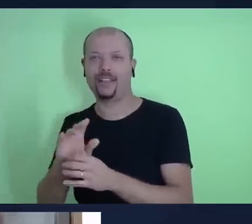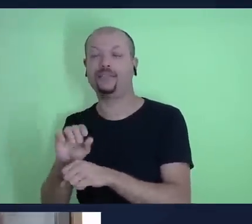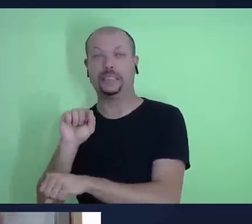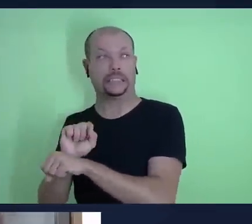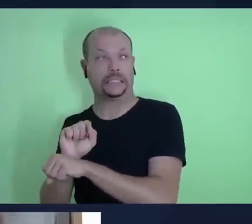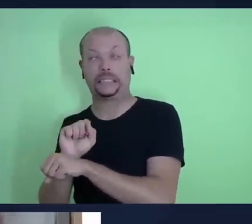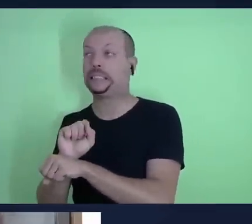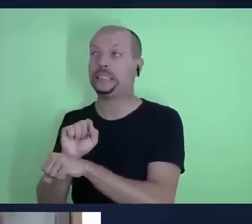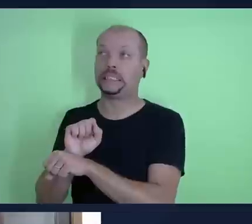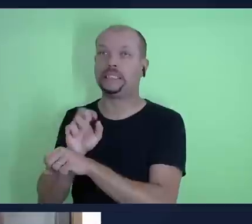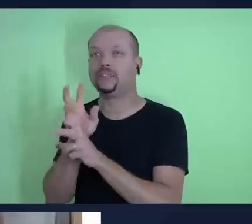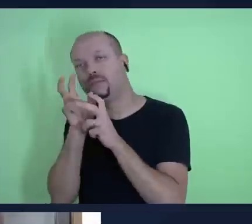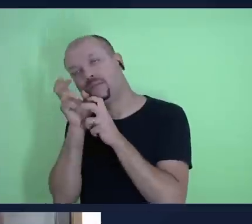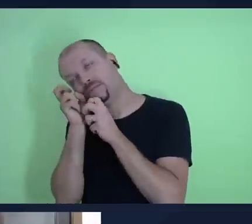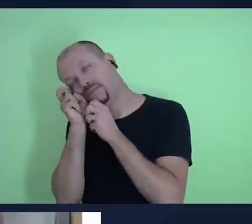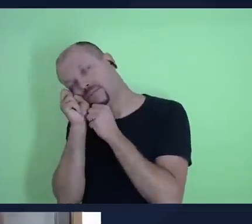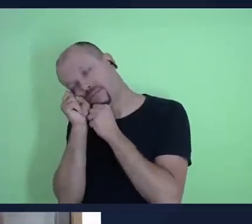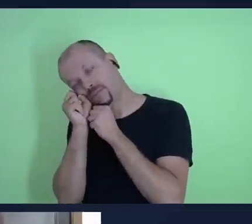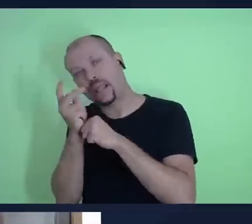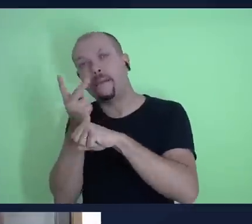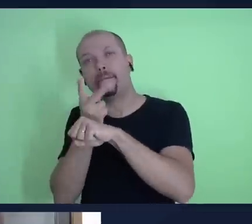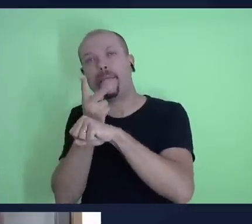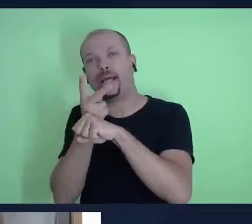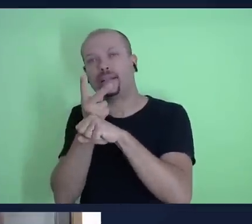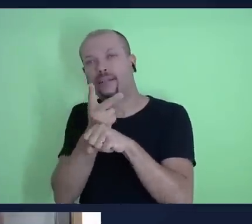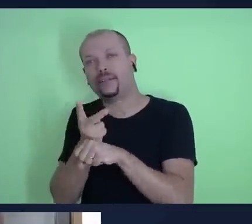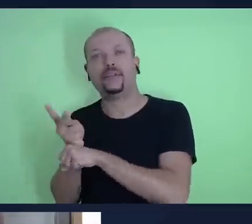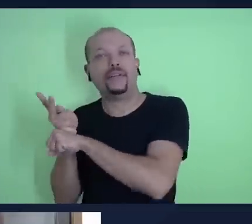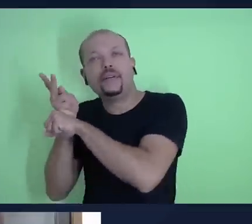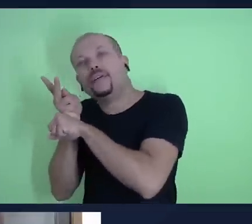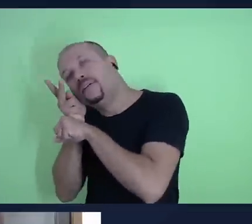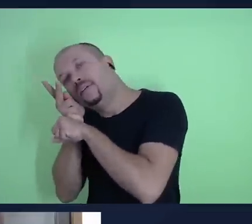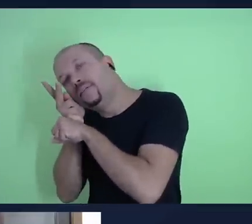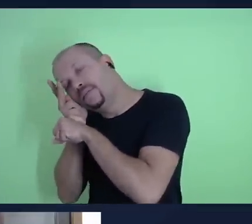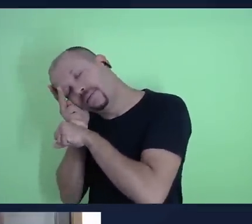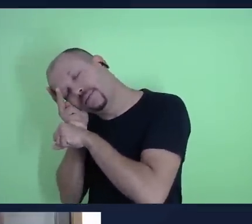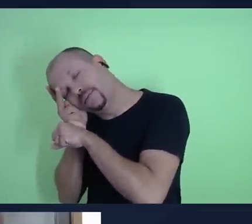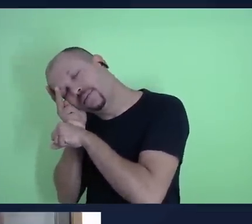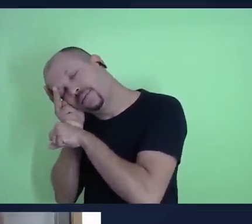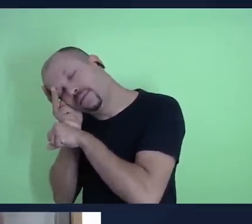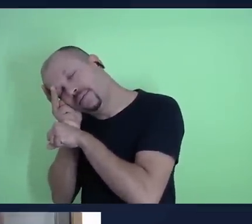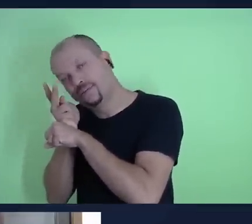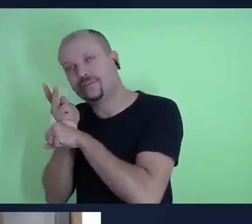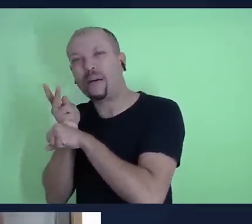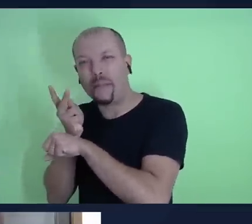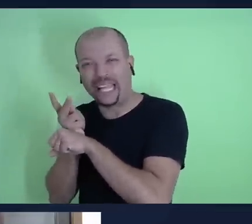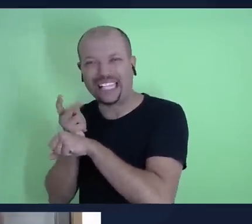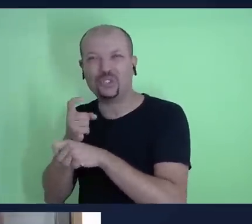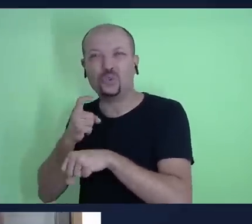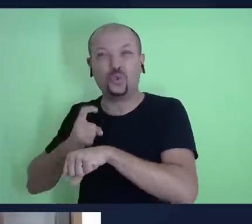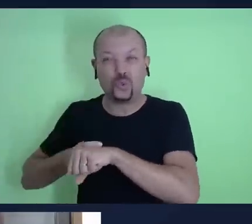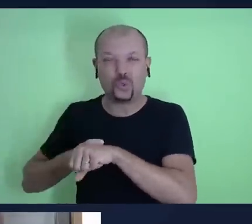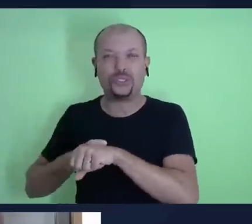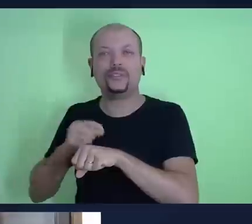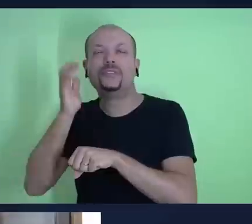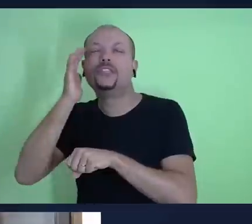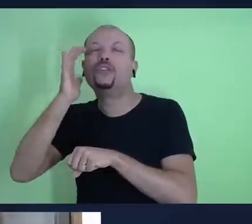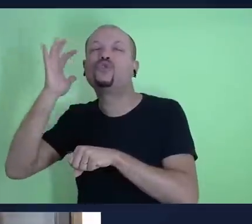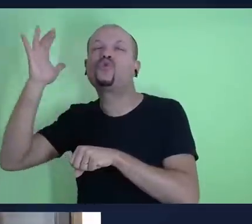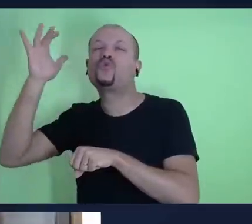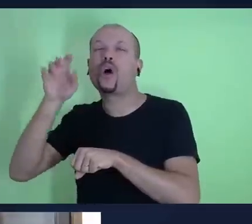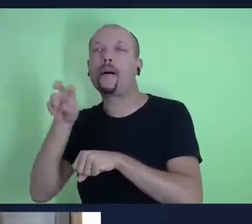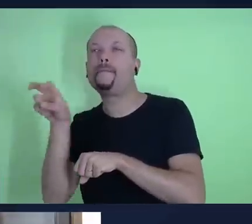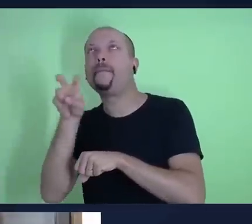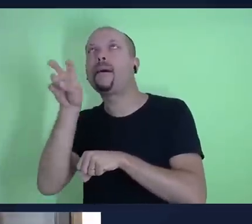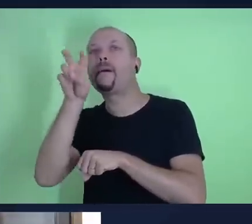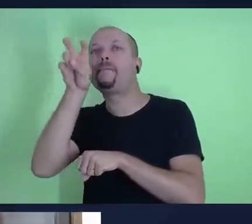caminho para dormir. E ele pega uma pedra, dorme ali com a cabeça reclinada, encostada numa pedra, e ali ele tem o sonho da escada, né?